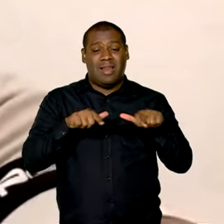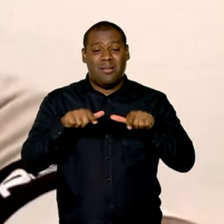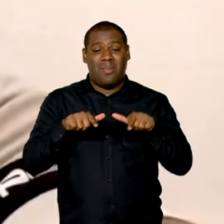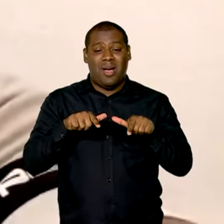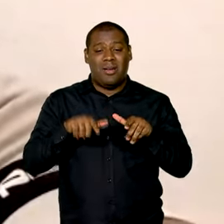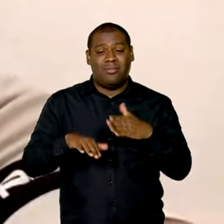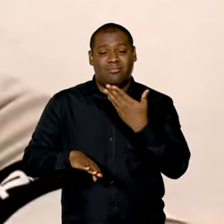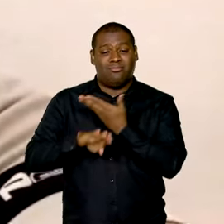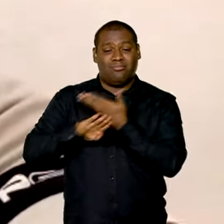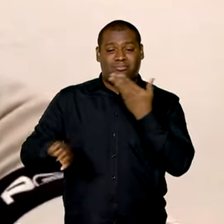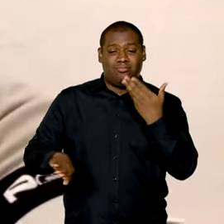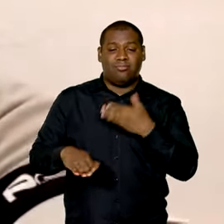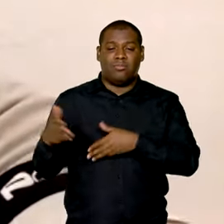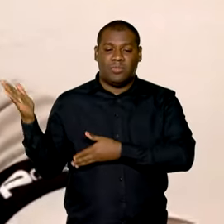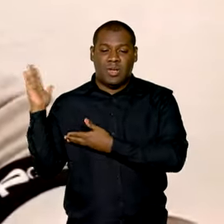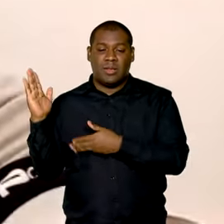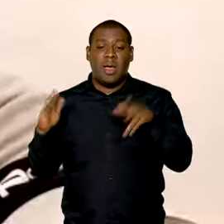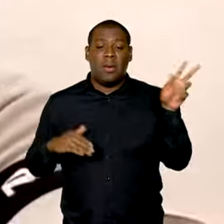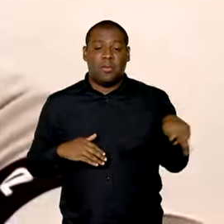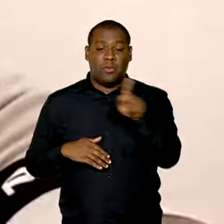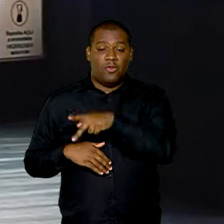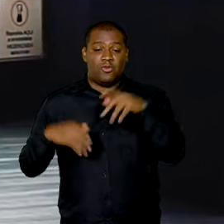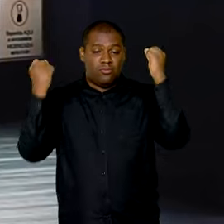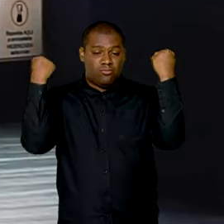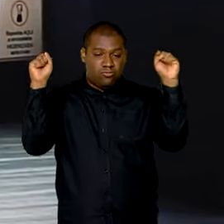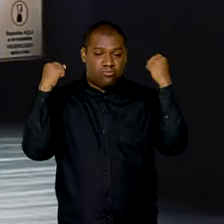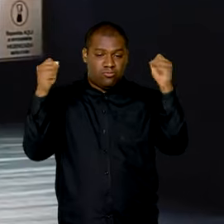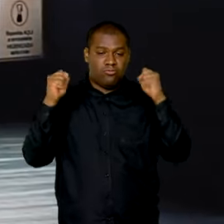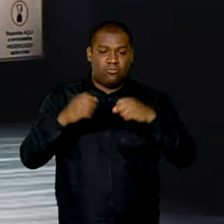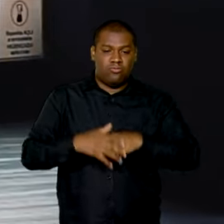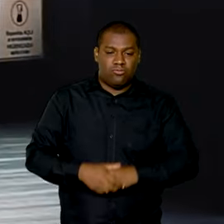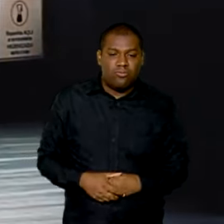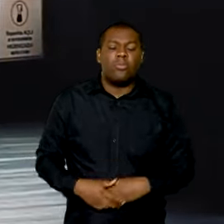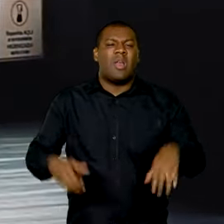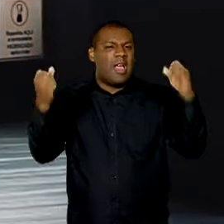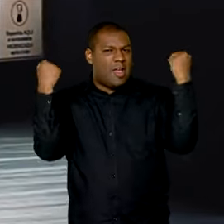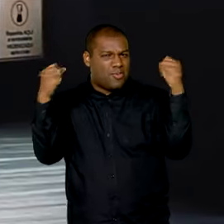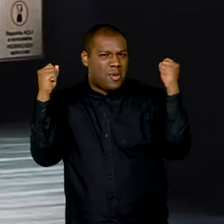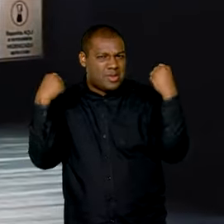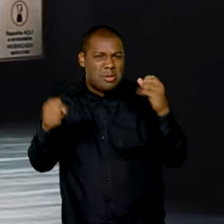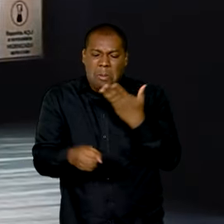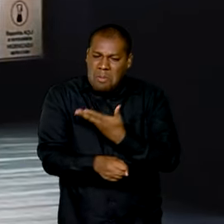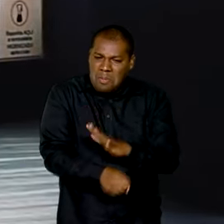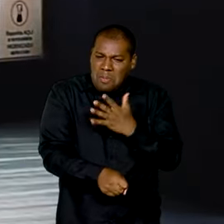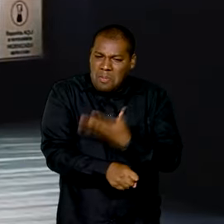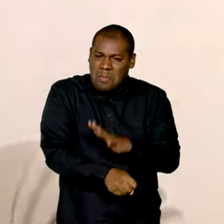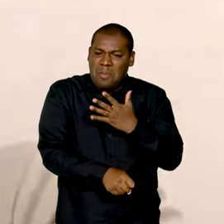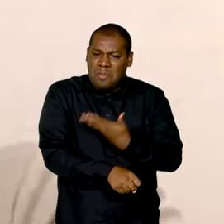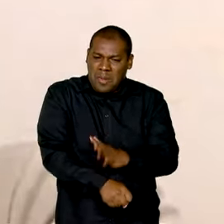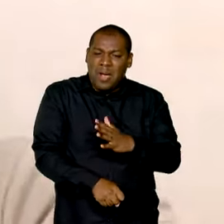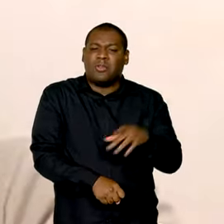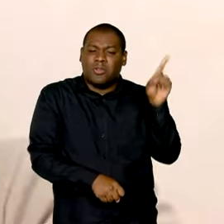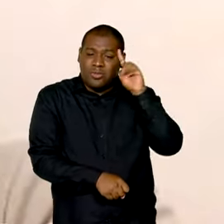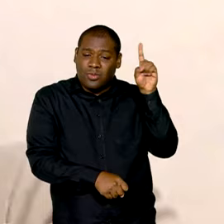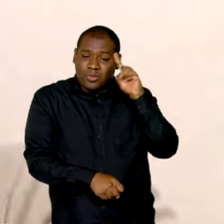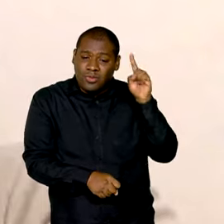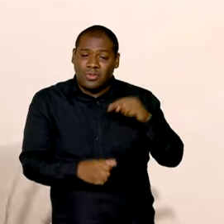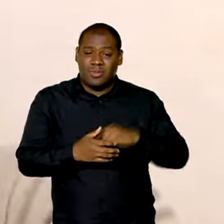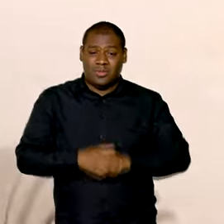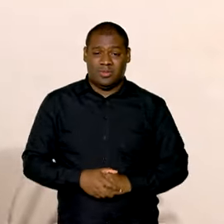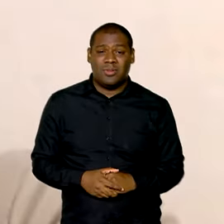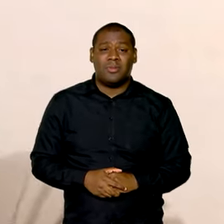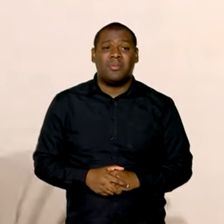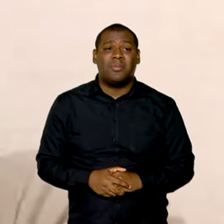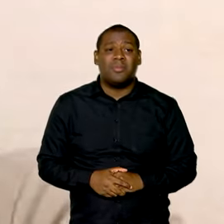Vitor é professor de educação física. Os exercícios fazem parte da rotina profissional. Mas também são